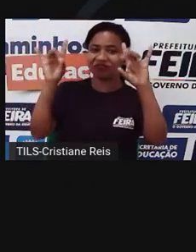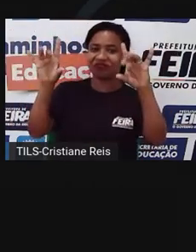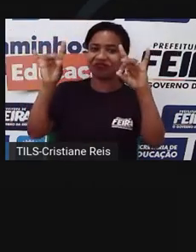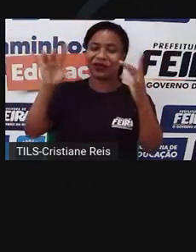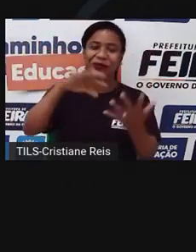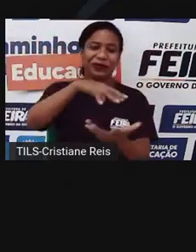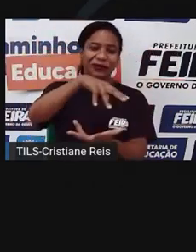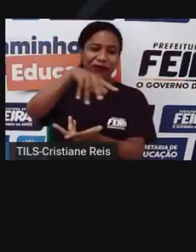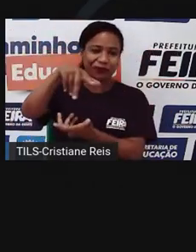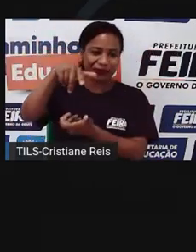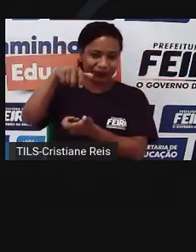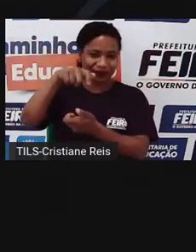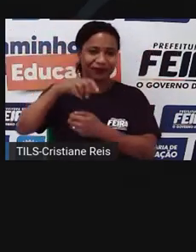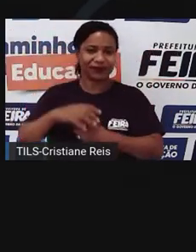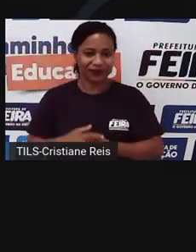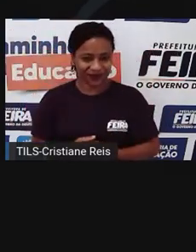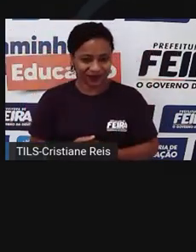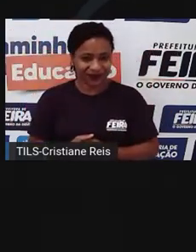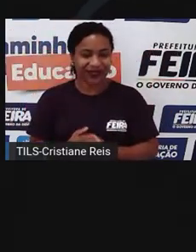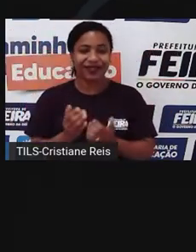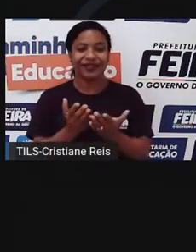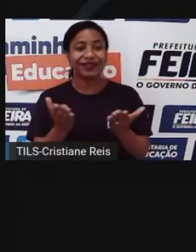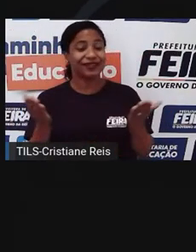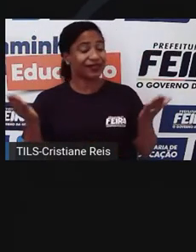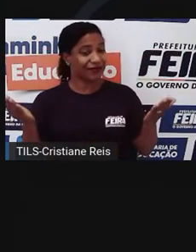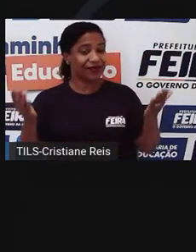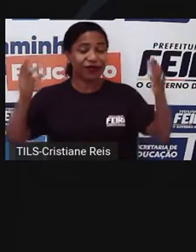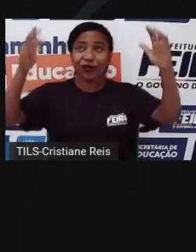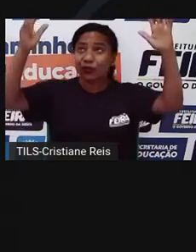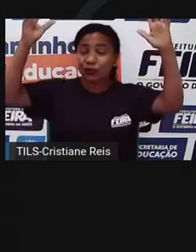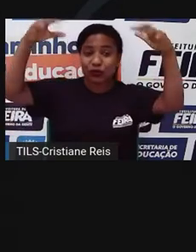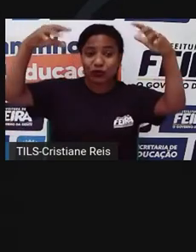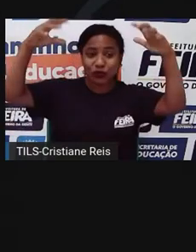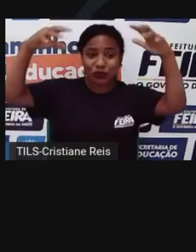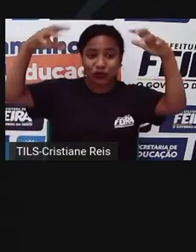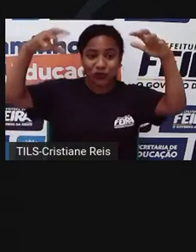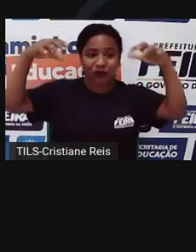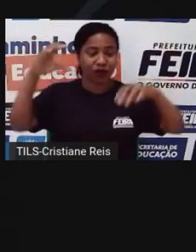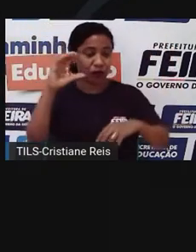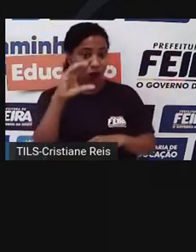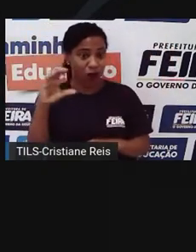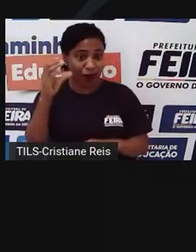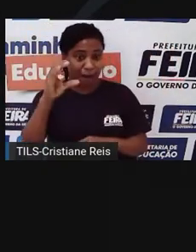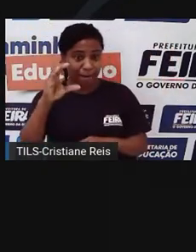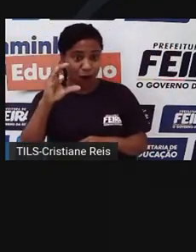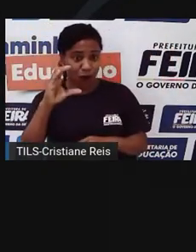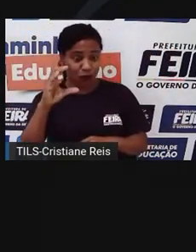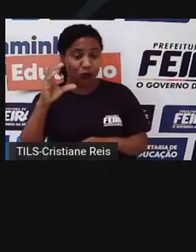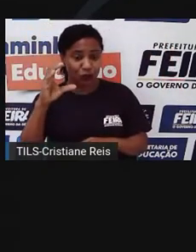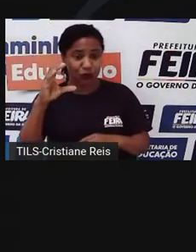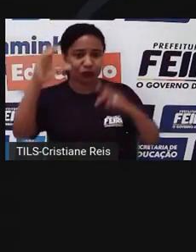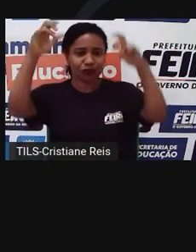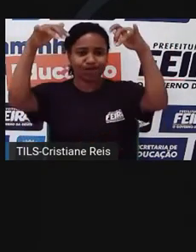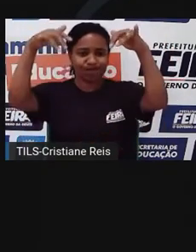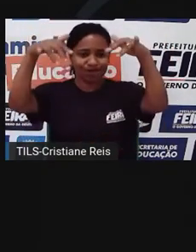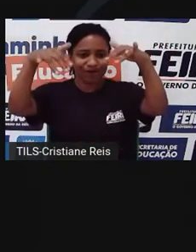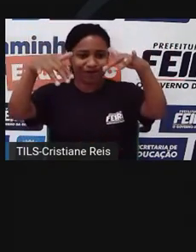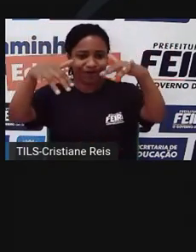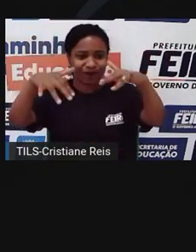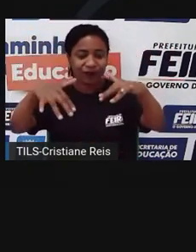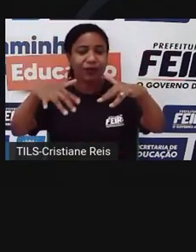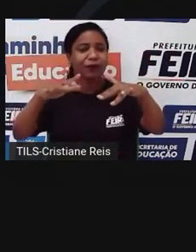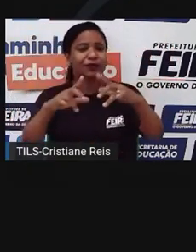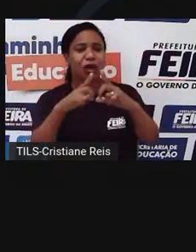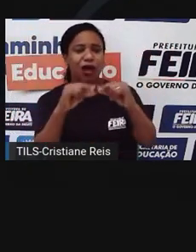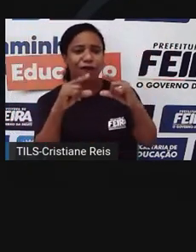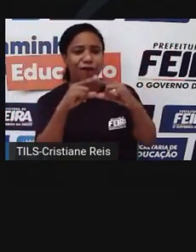O ciclo da chuva e do carbono, na verdade, são regulados por minúsculos elementos que existem na superfície das folhas das